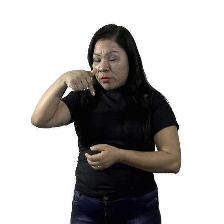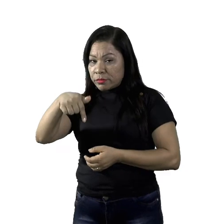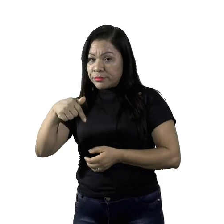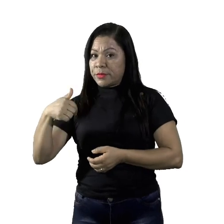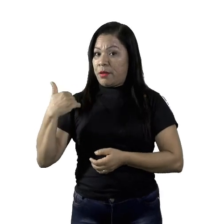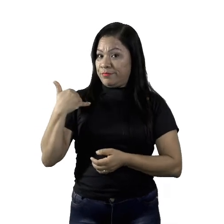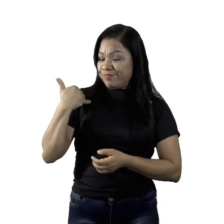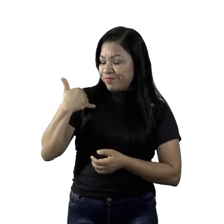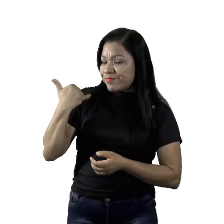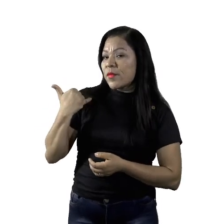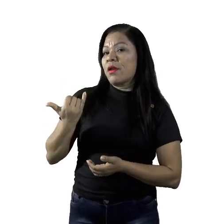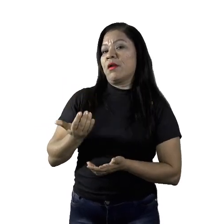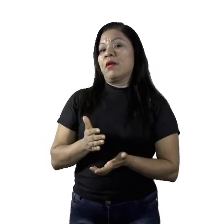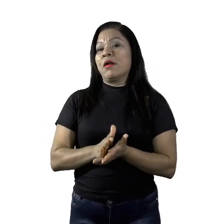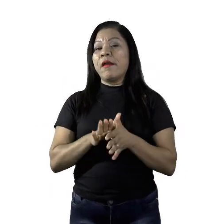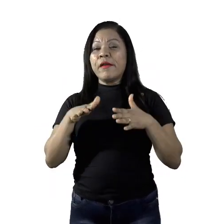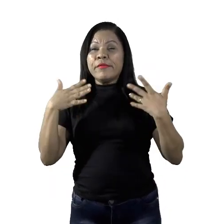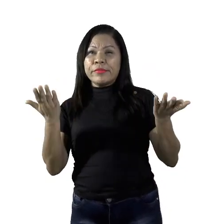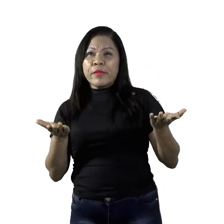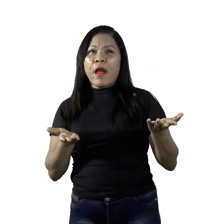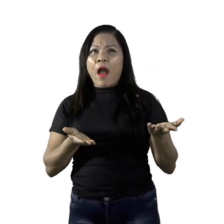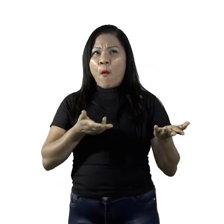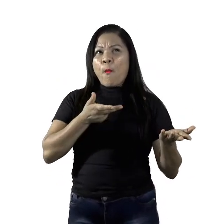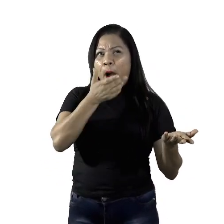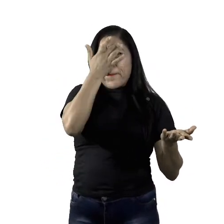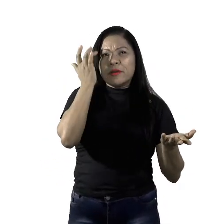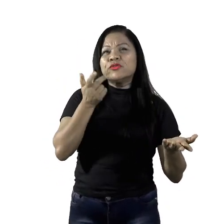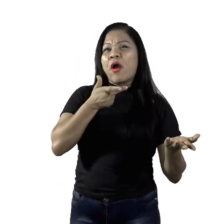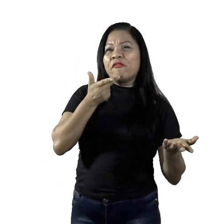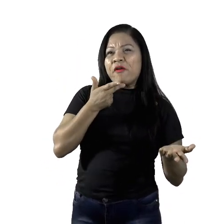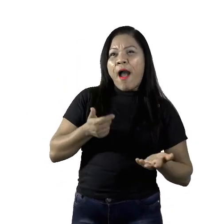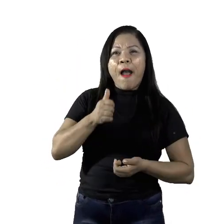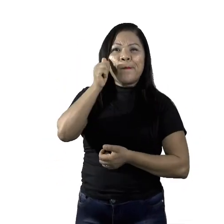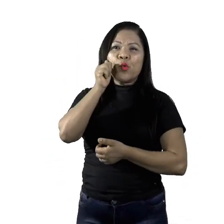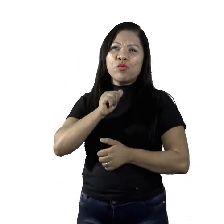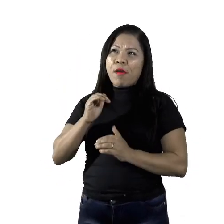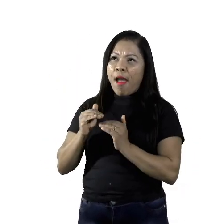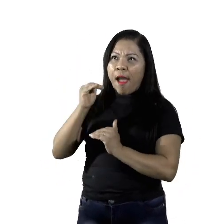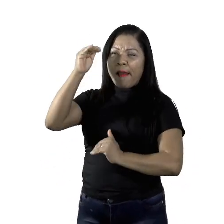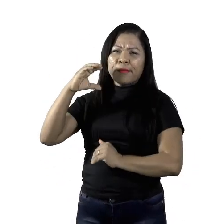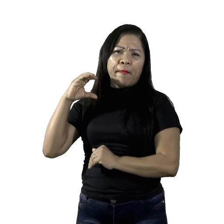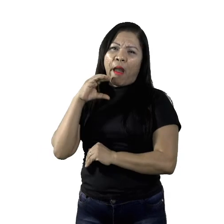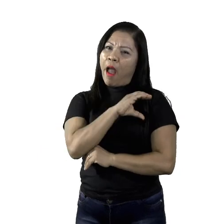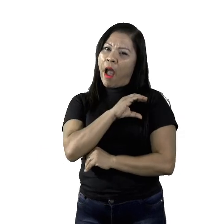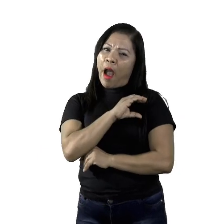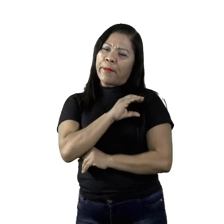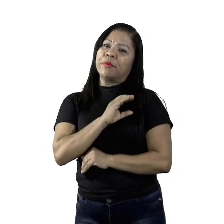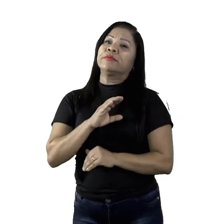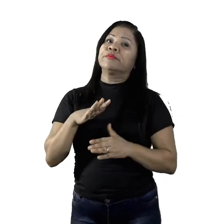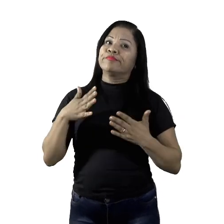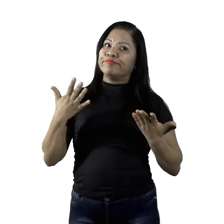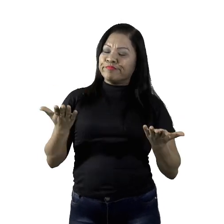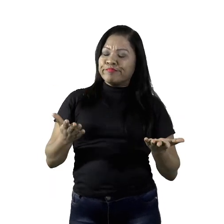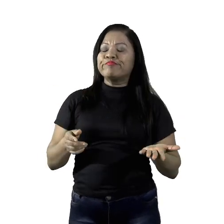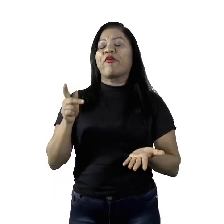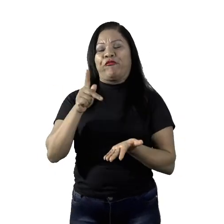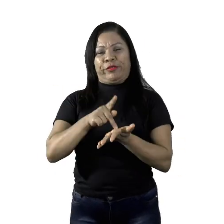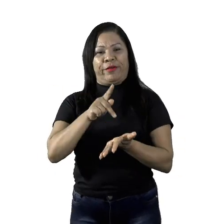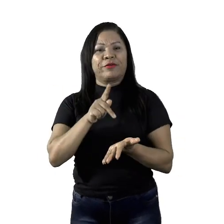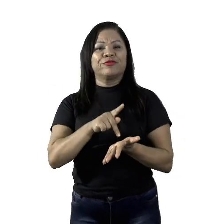aquela fala que nós escutamos que as meninas amadurecem mais cedo não é só um ditado, é realmente realidade.